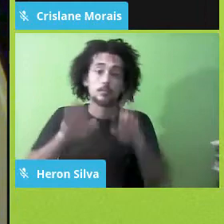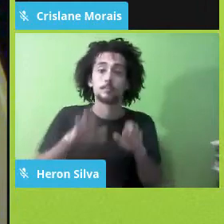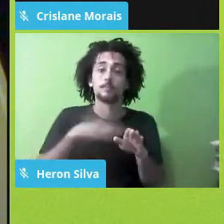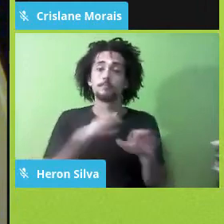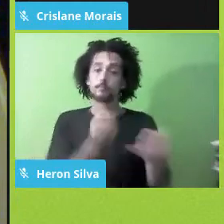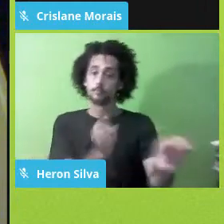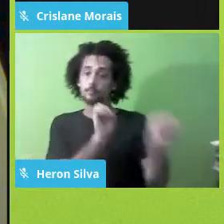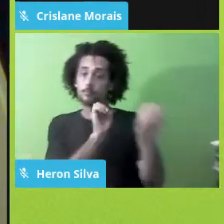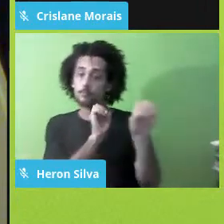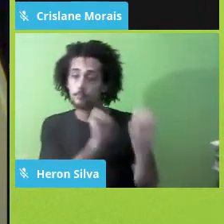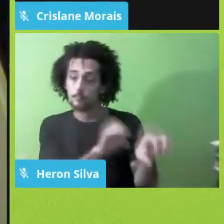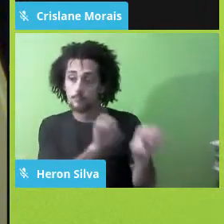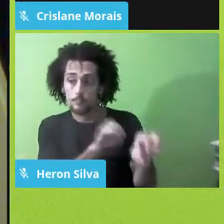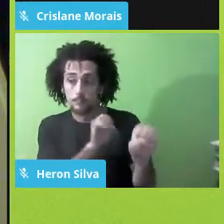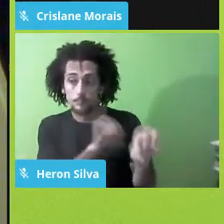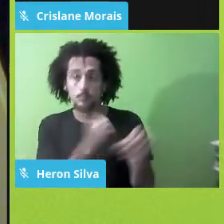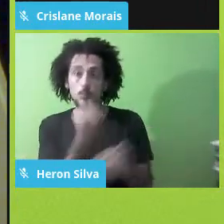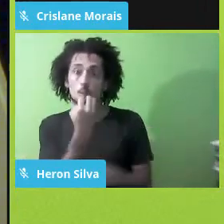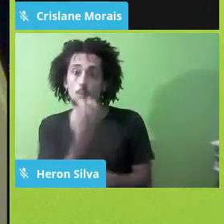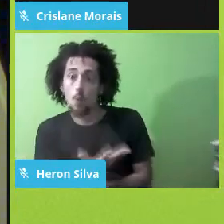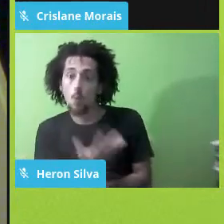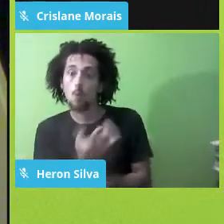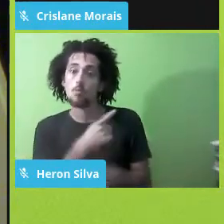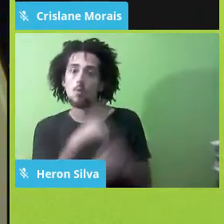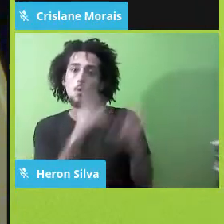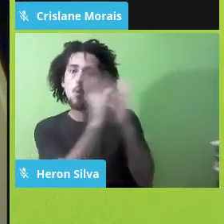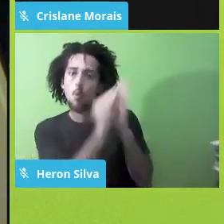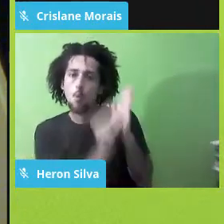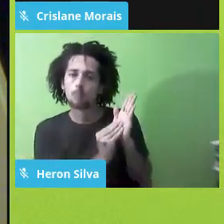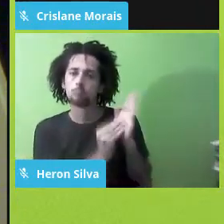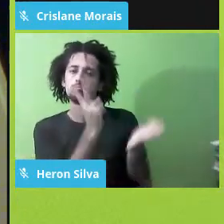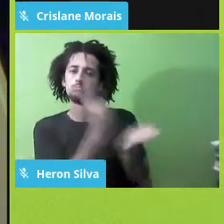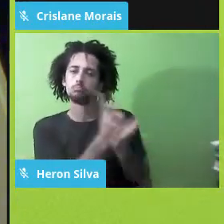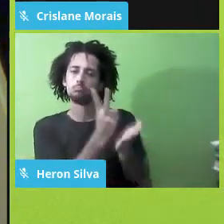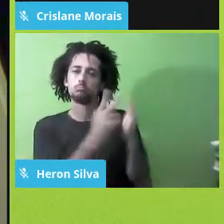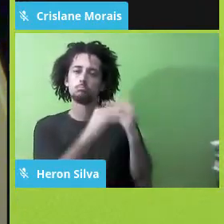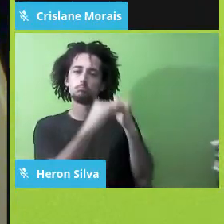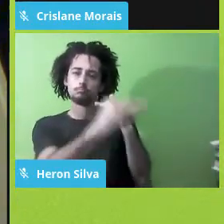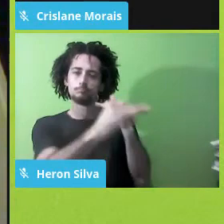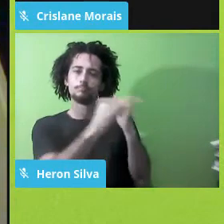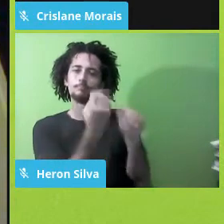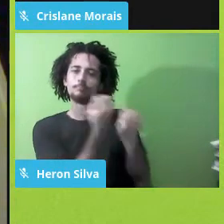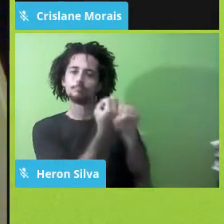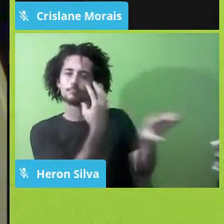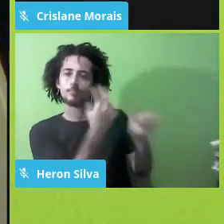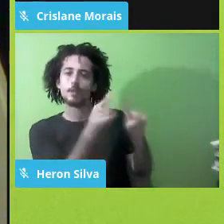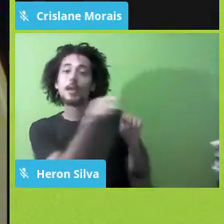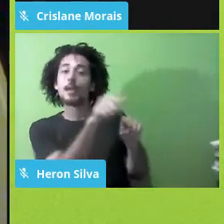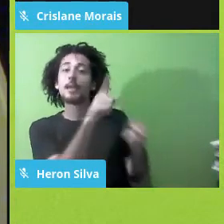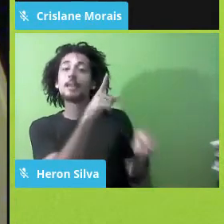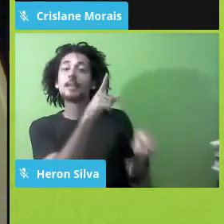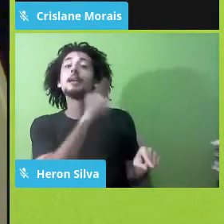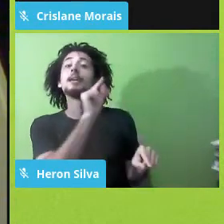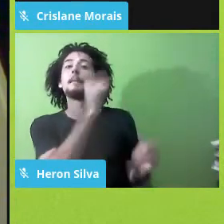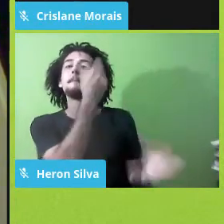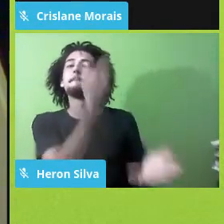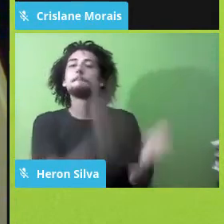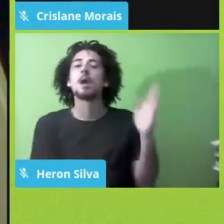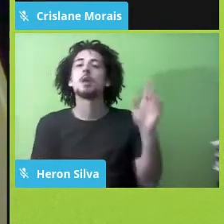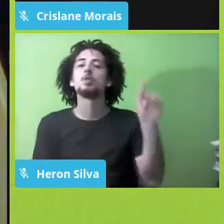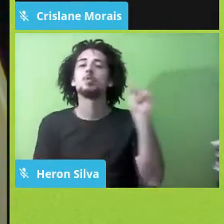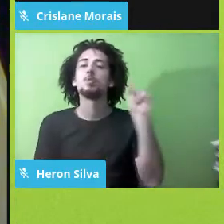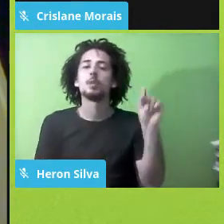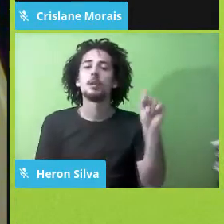de conteúdo preservada por meio remoto, ele perde um componente fundamental da